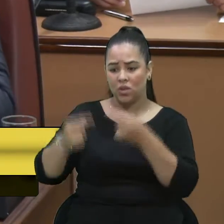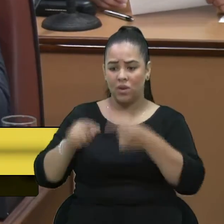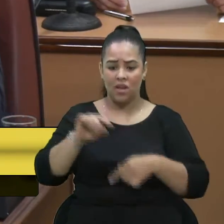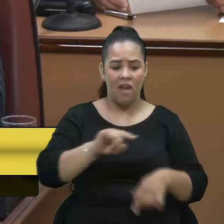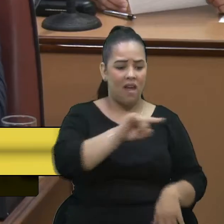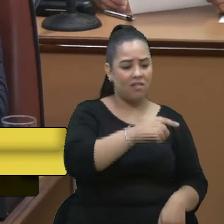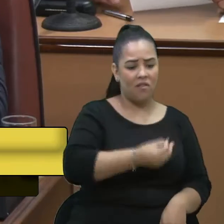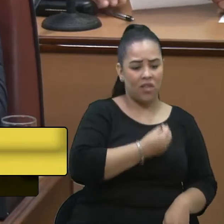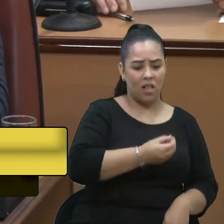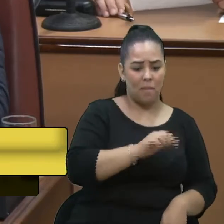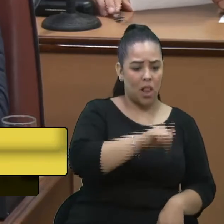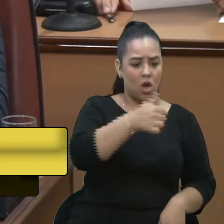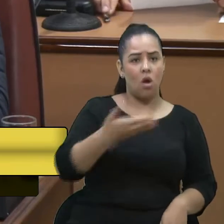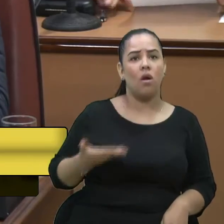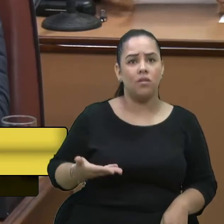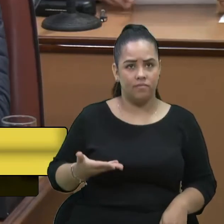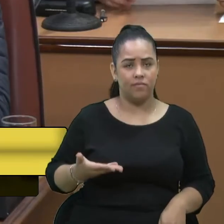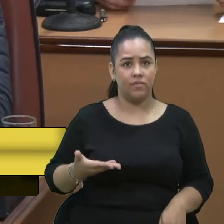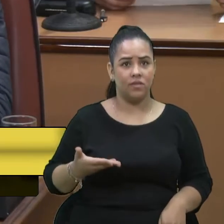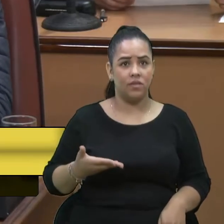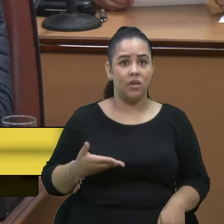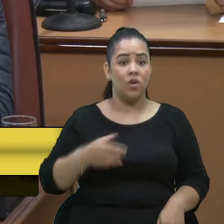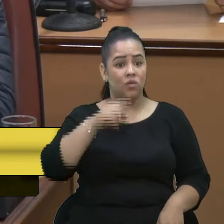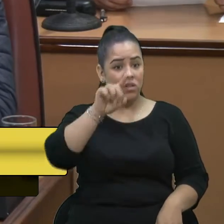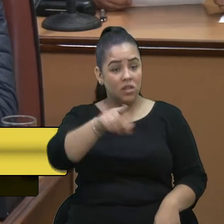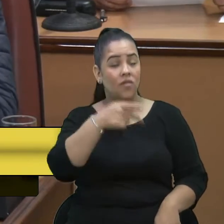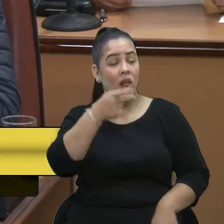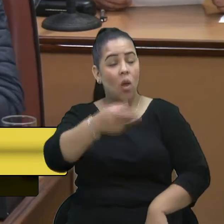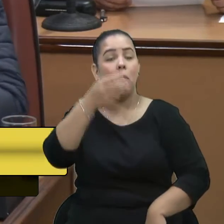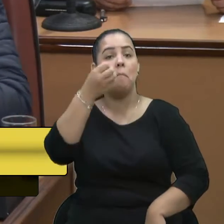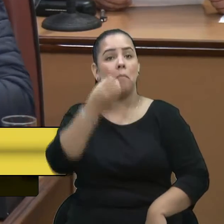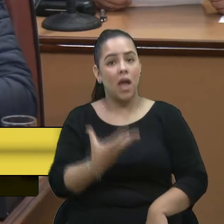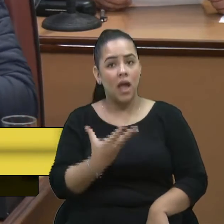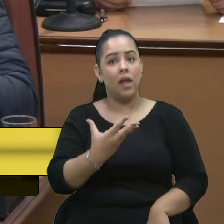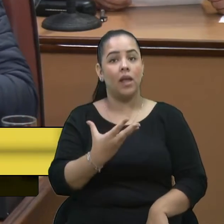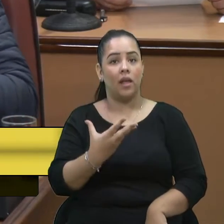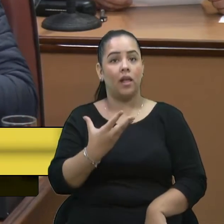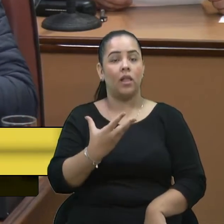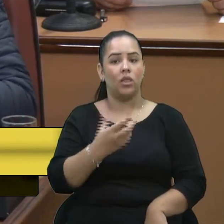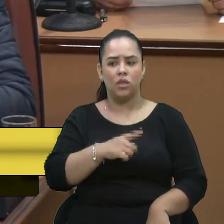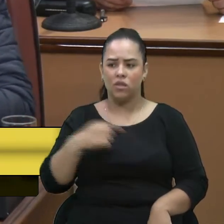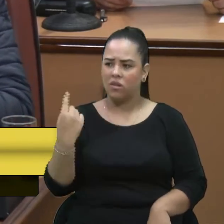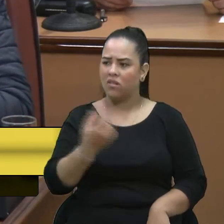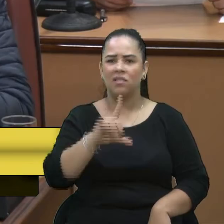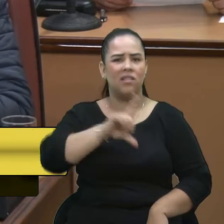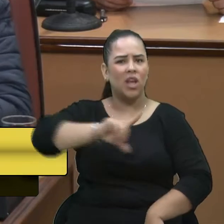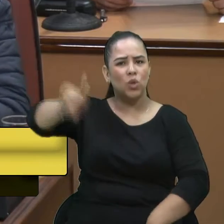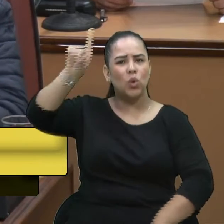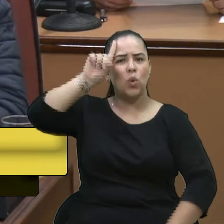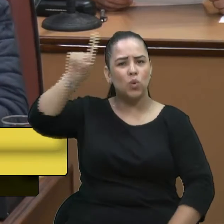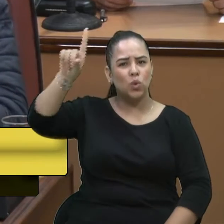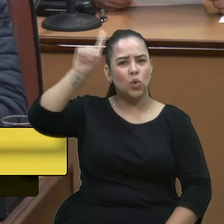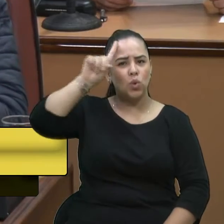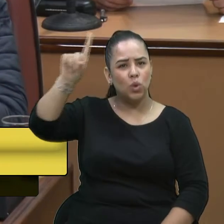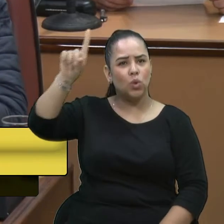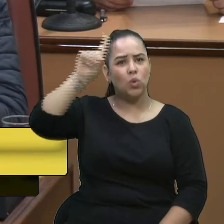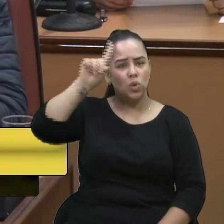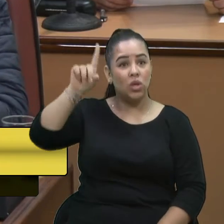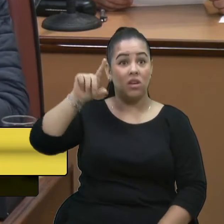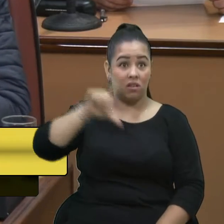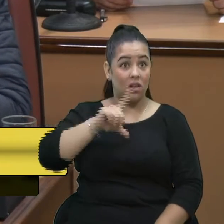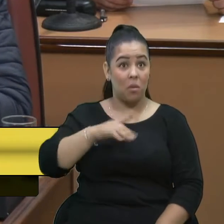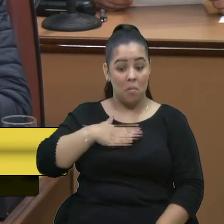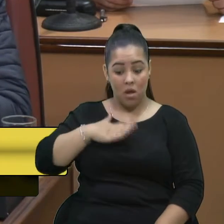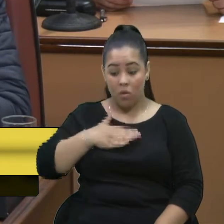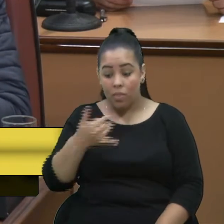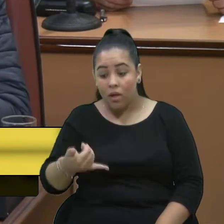professores é uma grande minoria, o senhor foi feliz. A gente recebe todos os dias, inclusive agora há pouco, está aqui no meu celular,